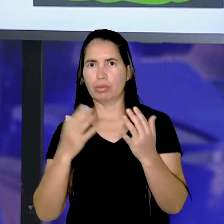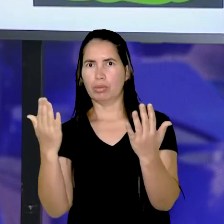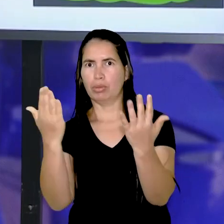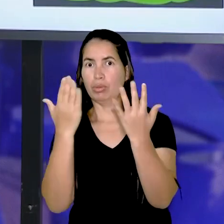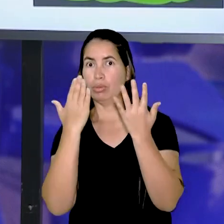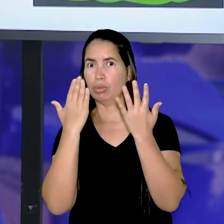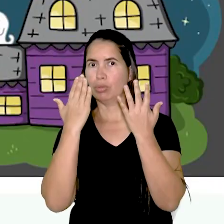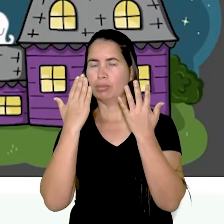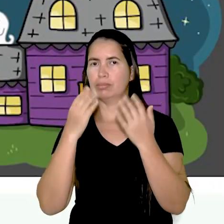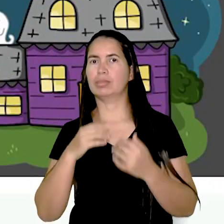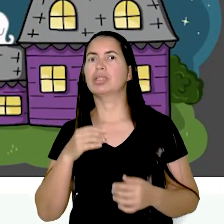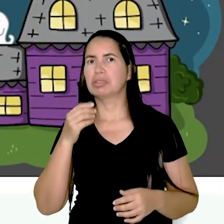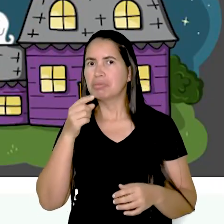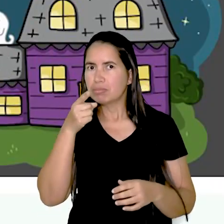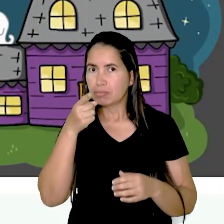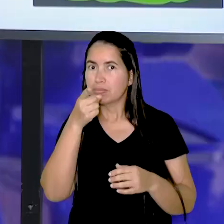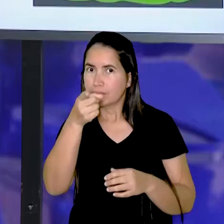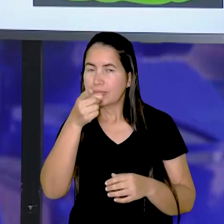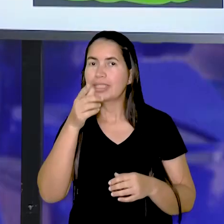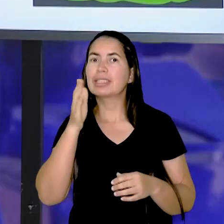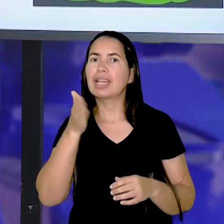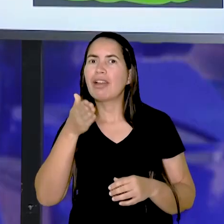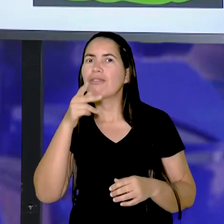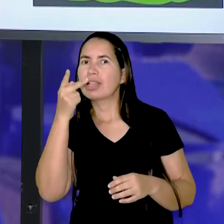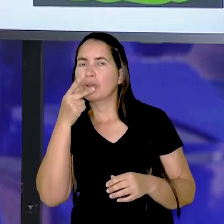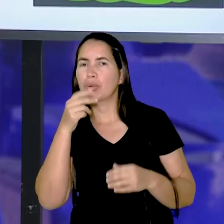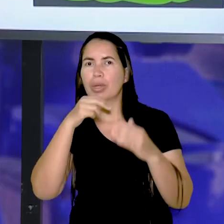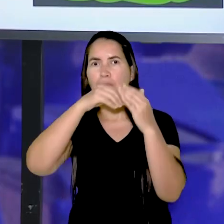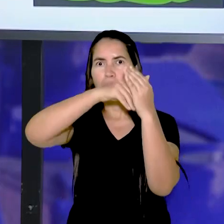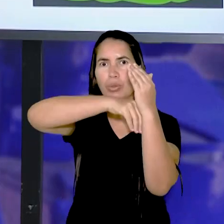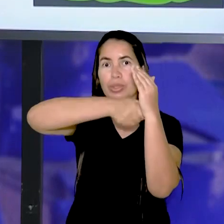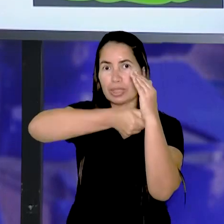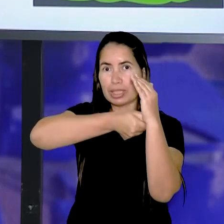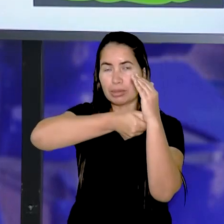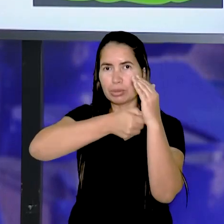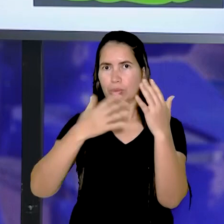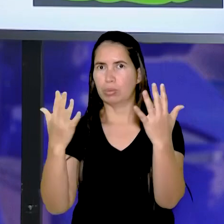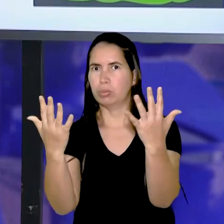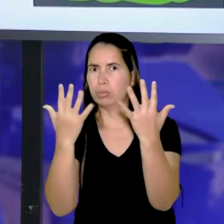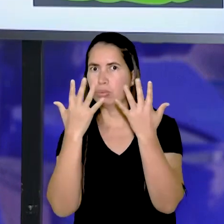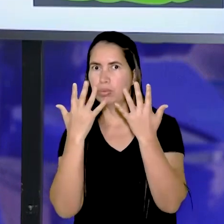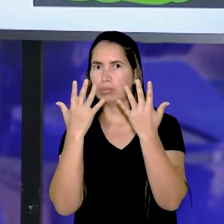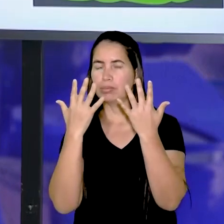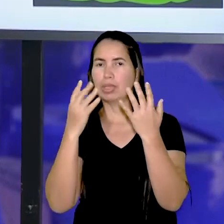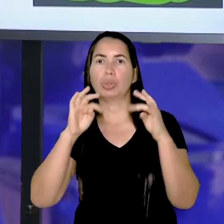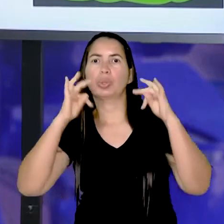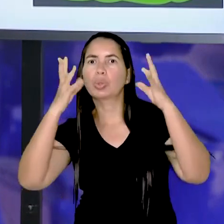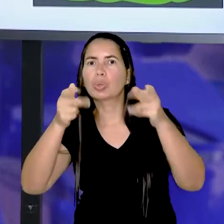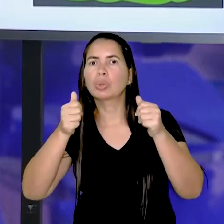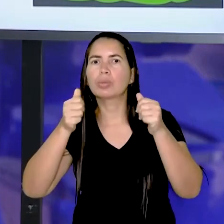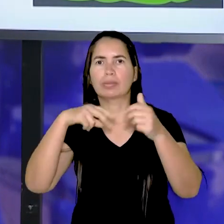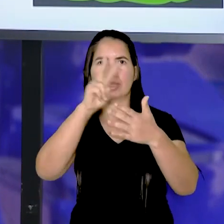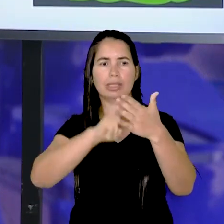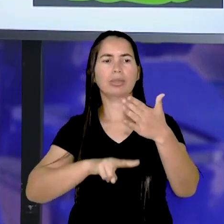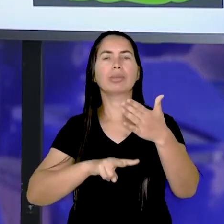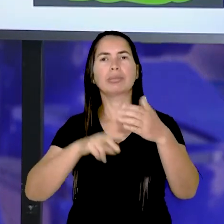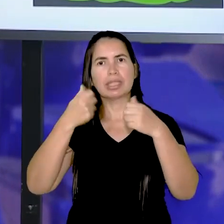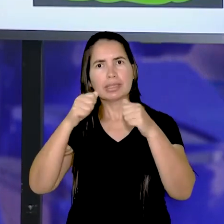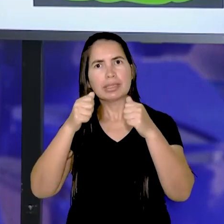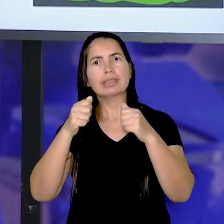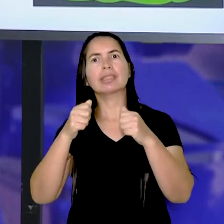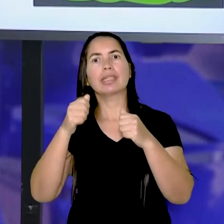Eu creio que você já tem ouvido falar sobre mistério, sobre suspense. É tudo aquilo que o leitor precisa